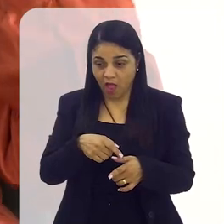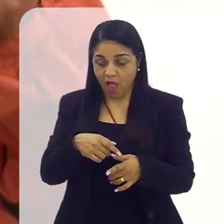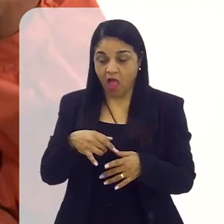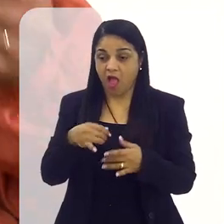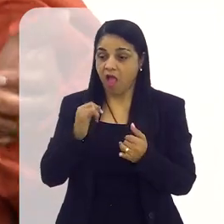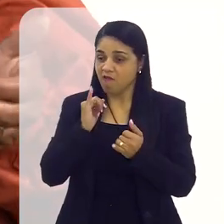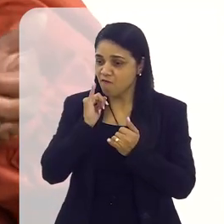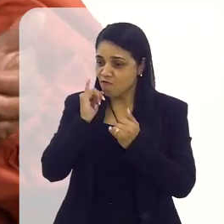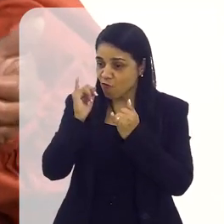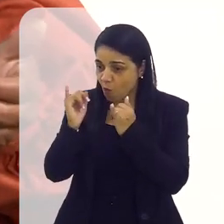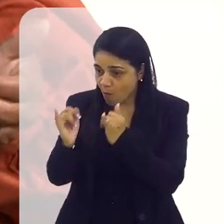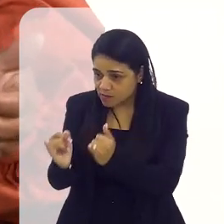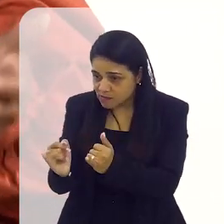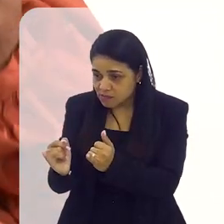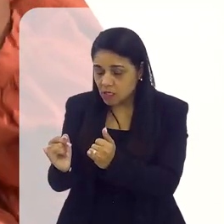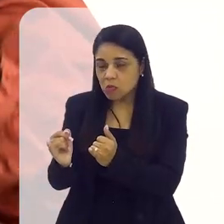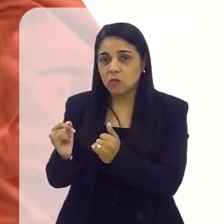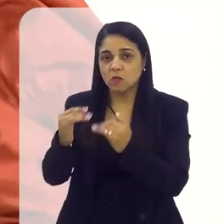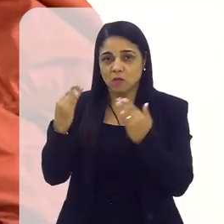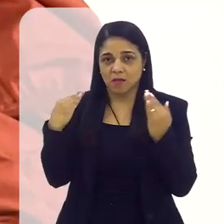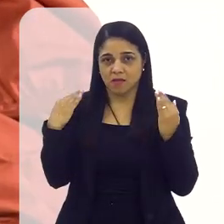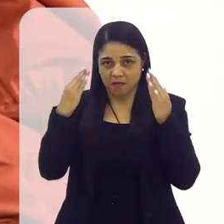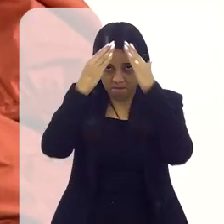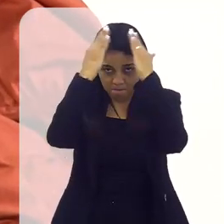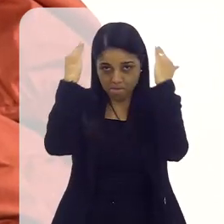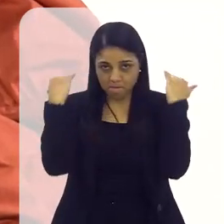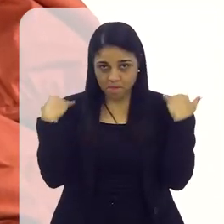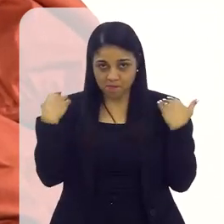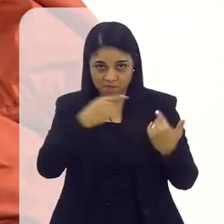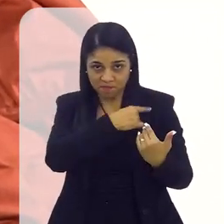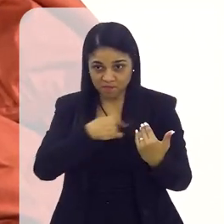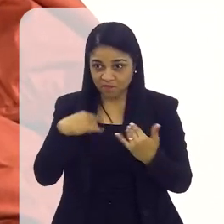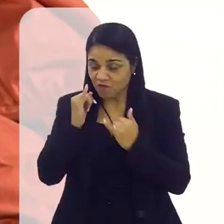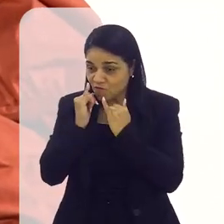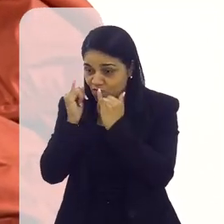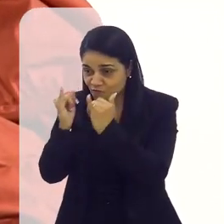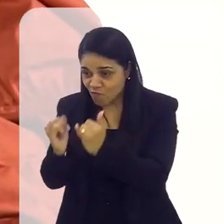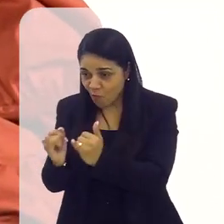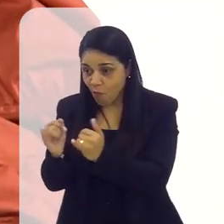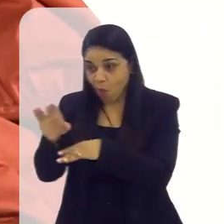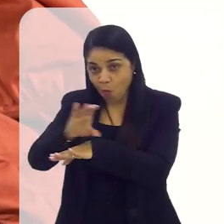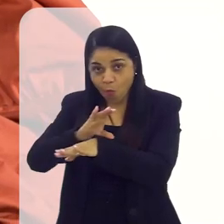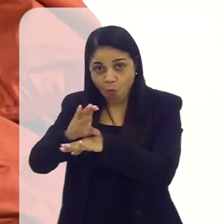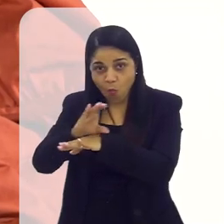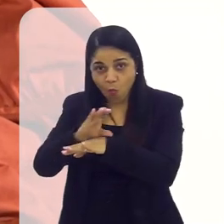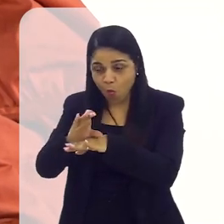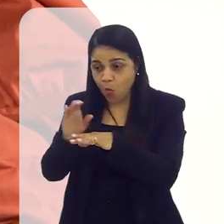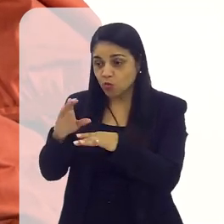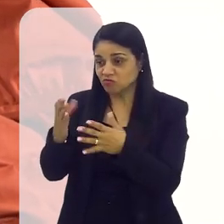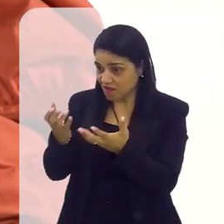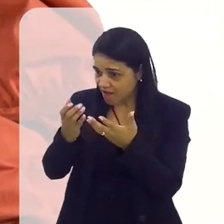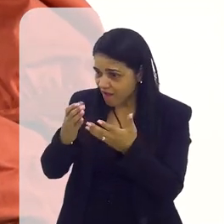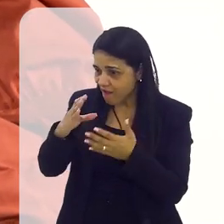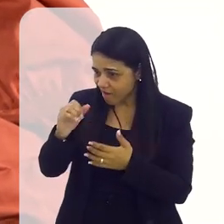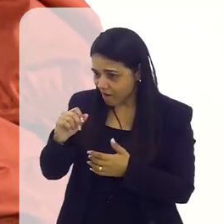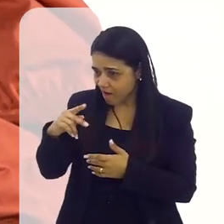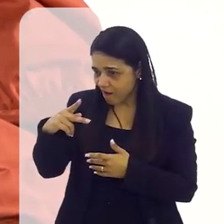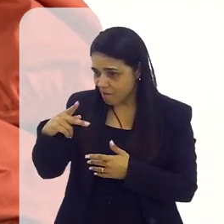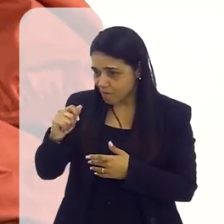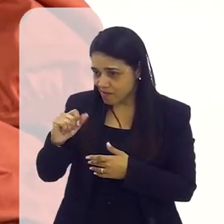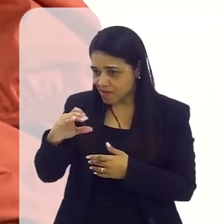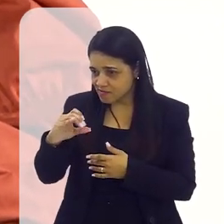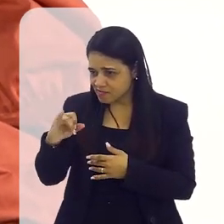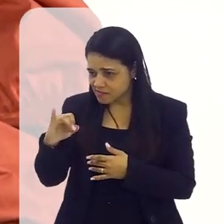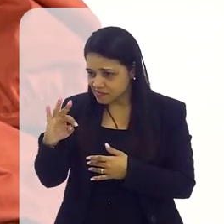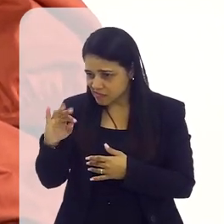de quem queria estar vindo fazer esse curso de capacitação, algumas pessoas falam assim, eu acho que